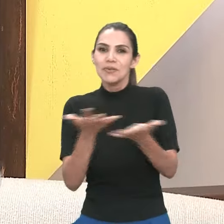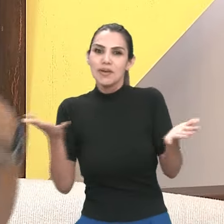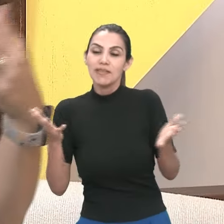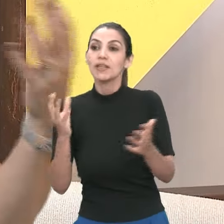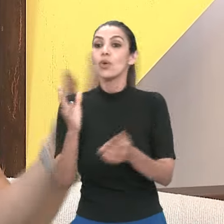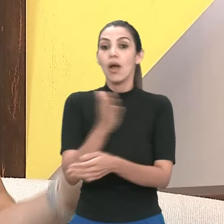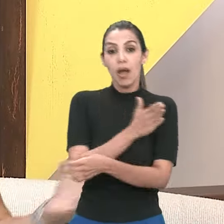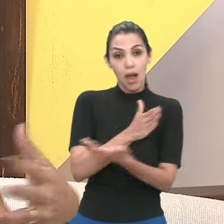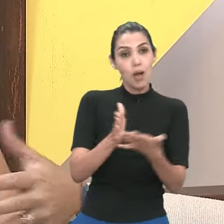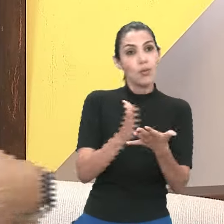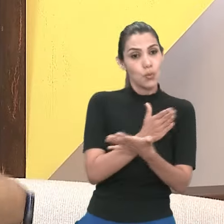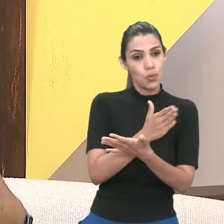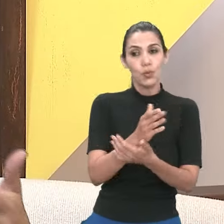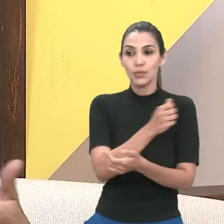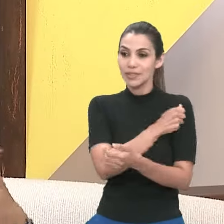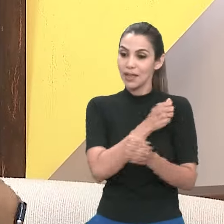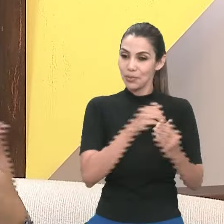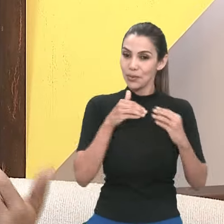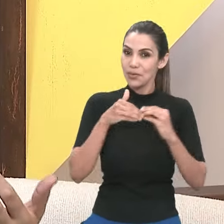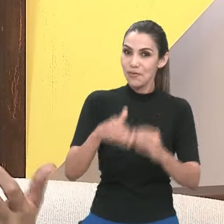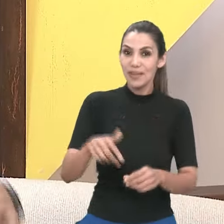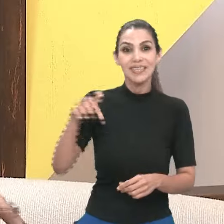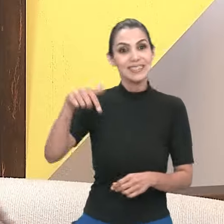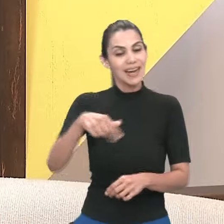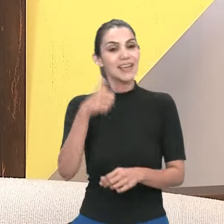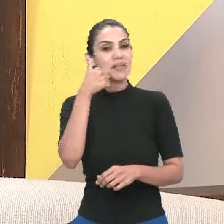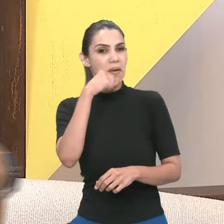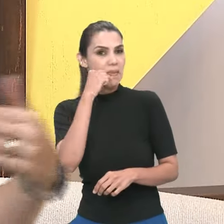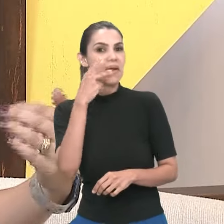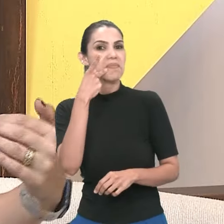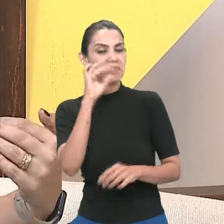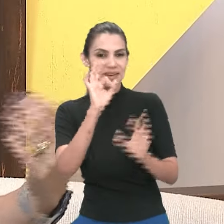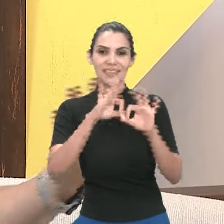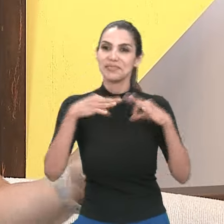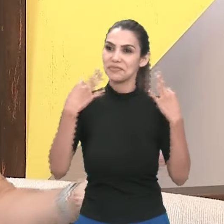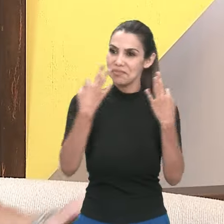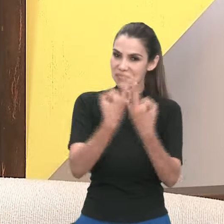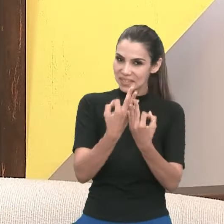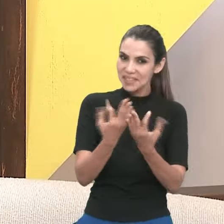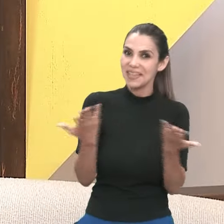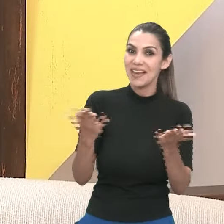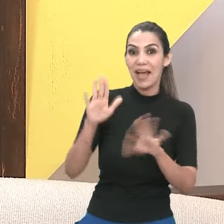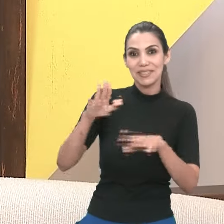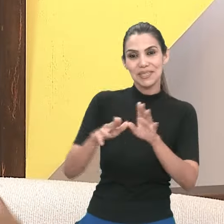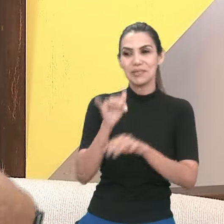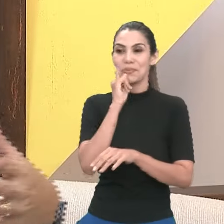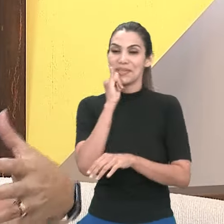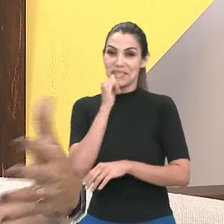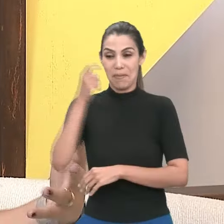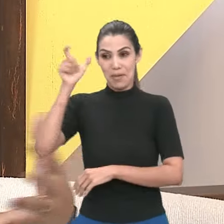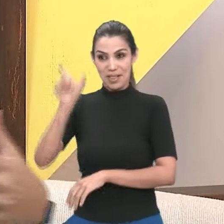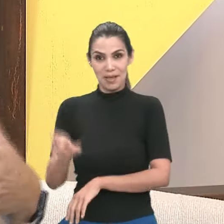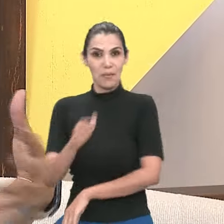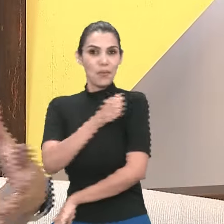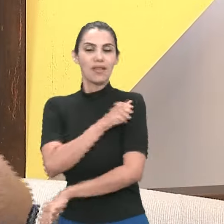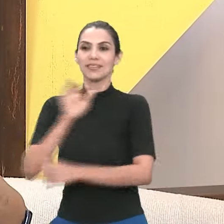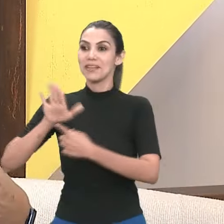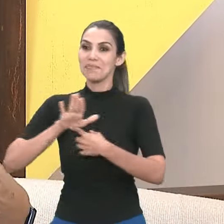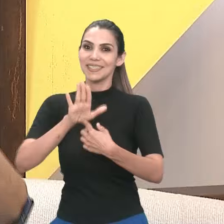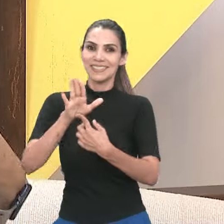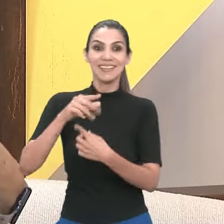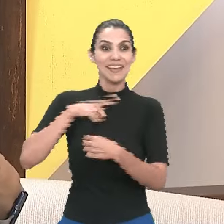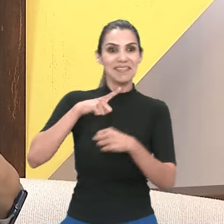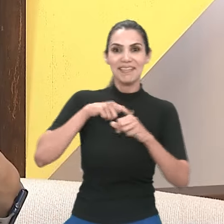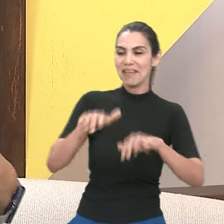pais, né, com a família, com os amigos, e aí tem alguns que têm a torcida pra quando ele tá apresentando. Então, assim, é muito